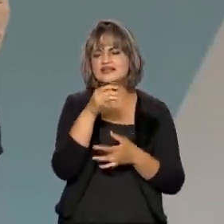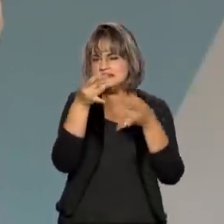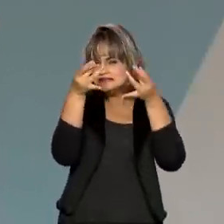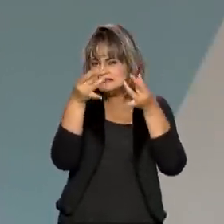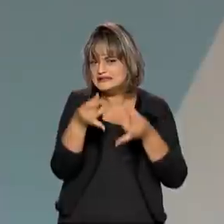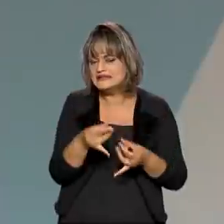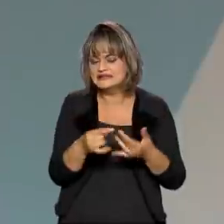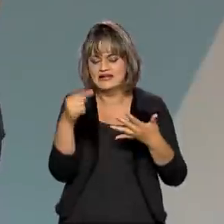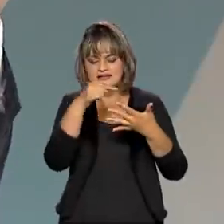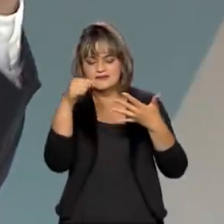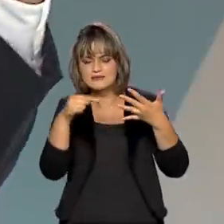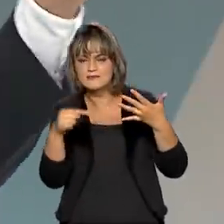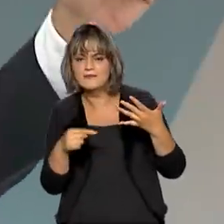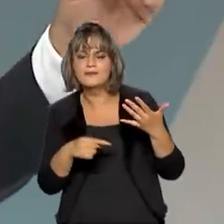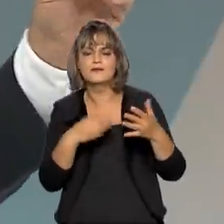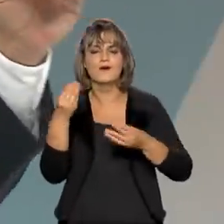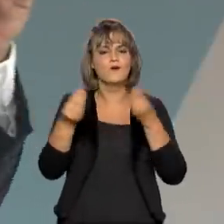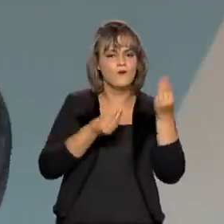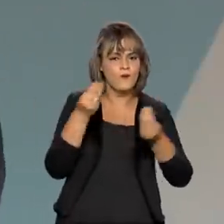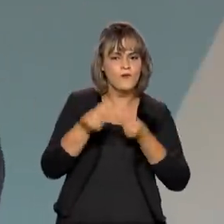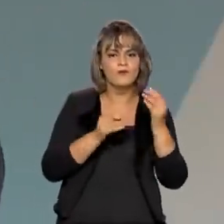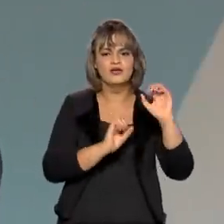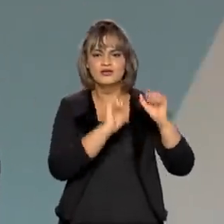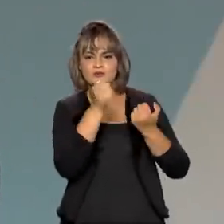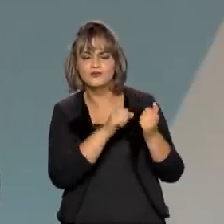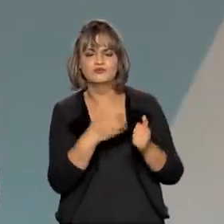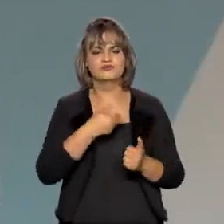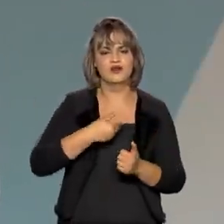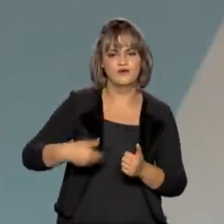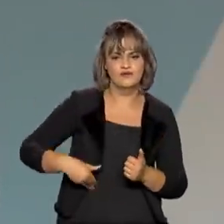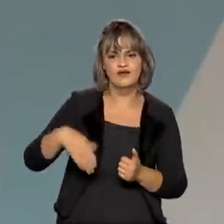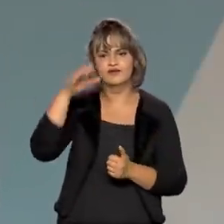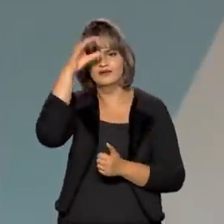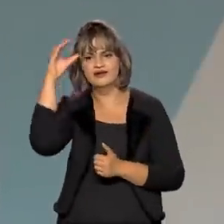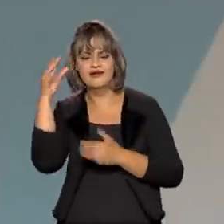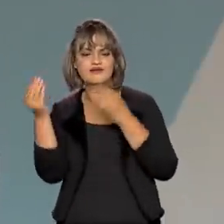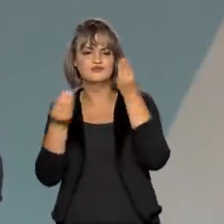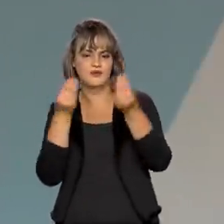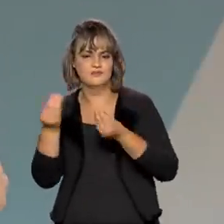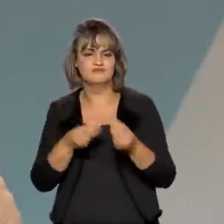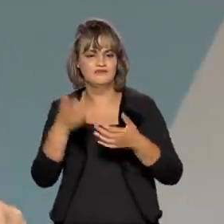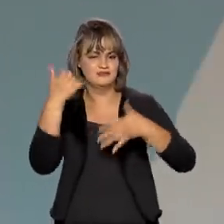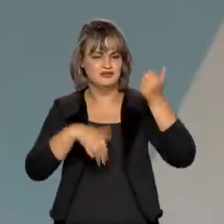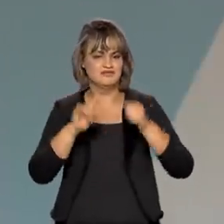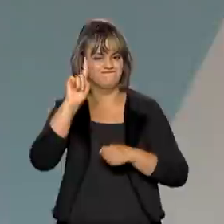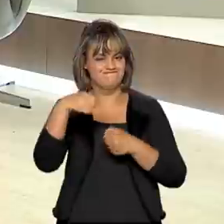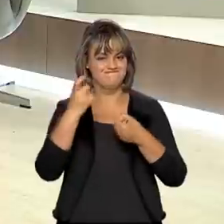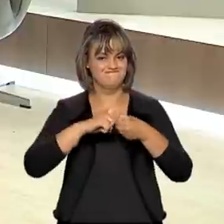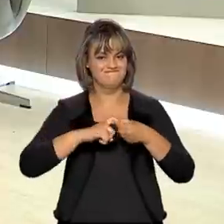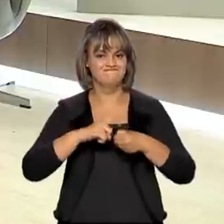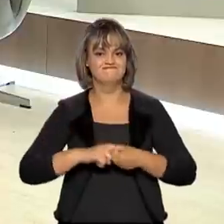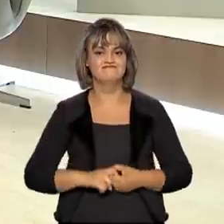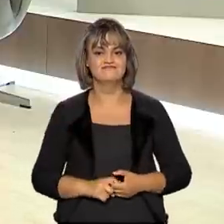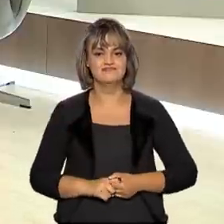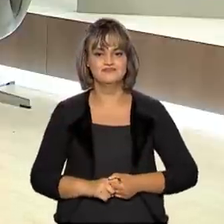esmiuçando cada uma dessas medidas envolvendo indústria, governo e consumidores em geral. A gente já volta.